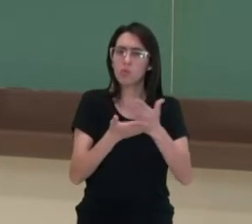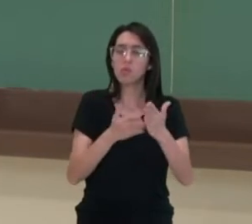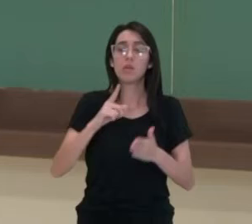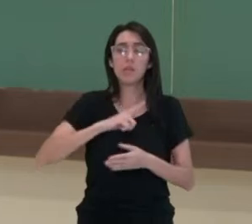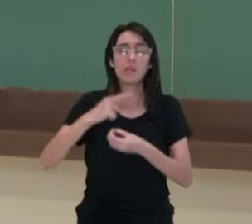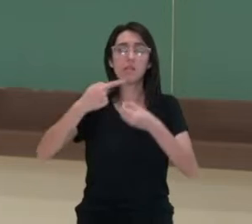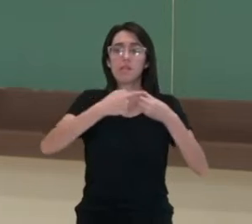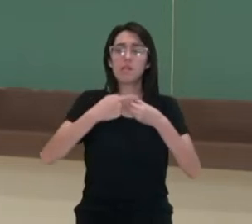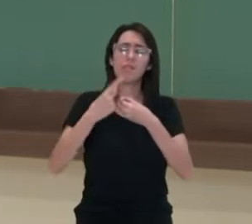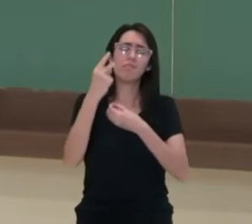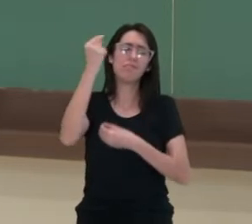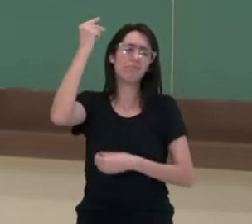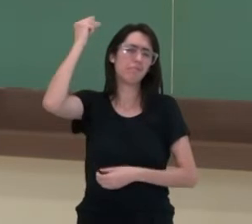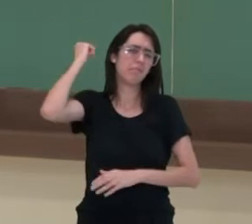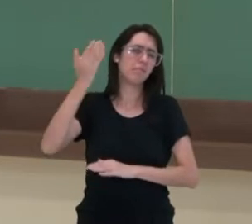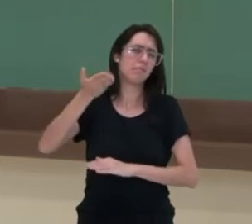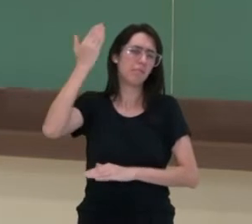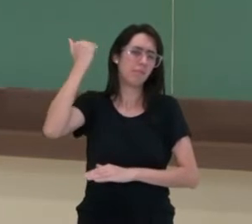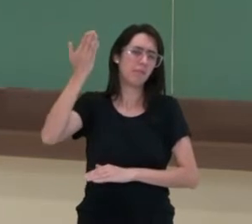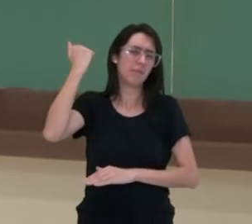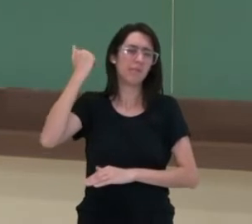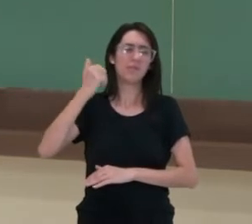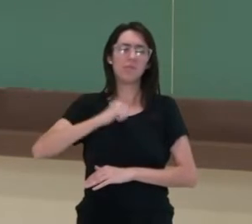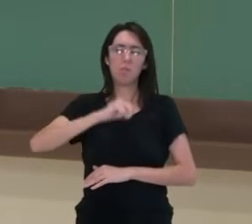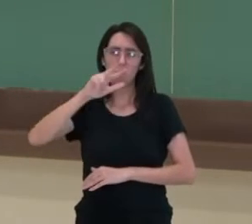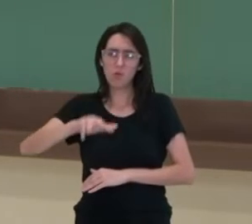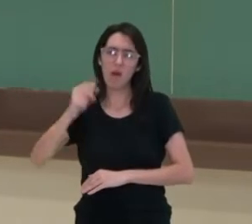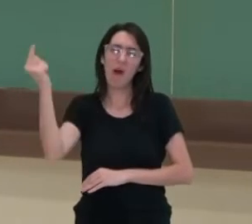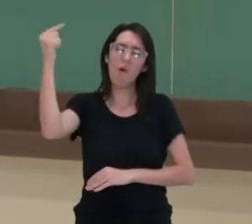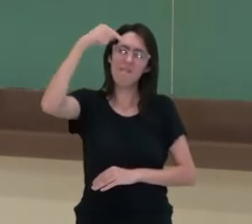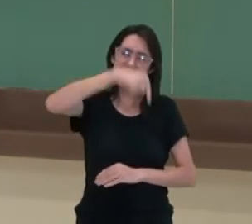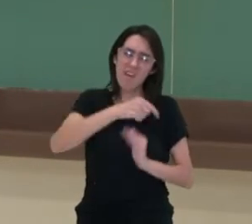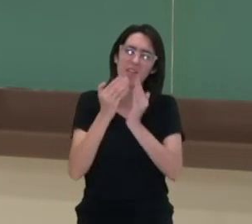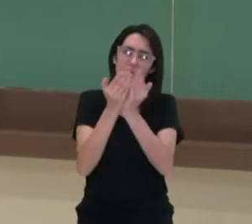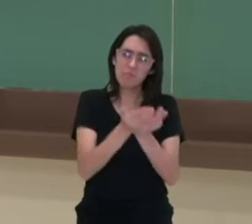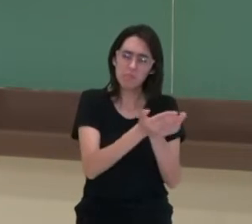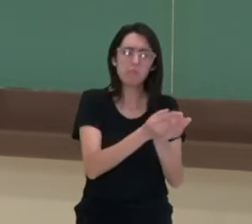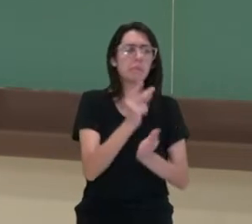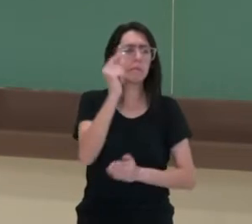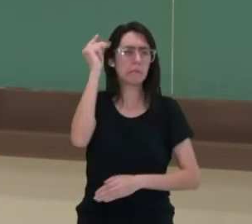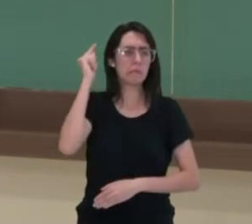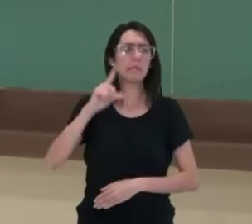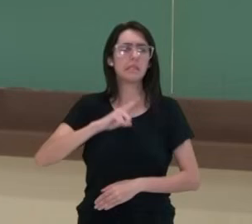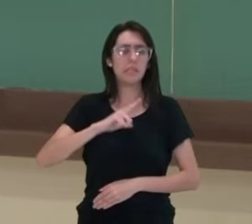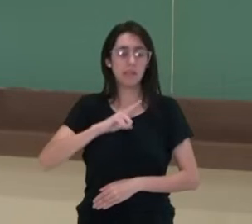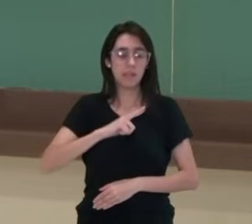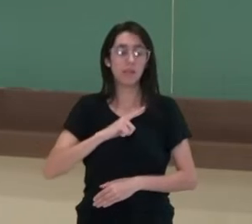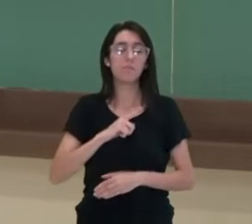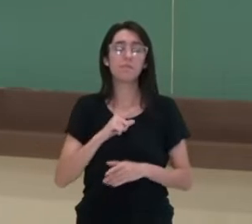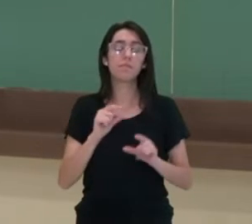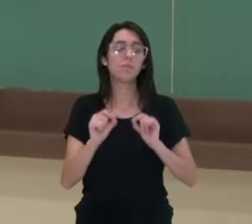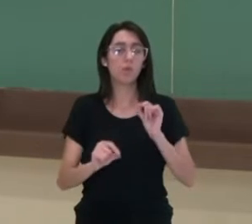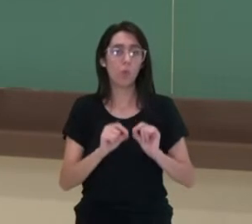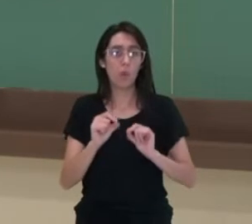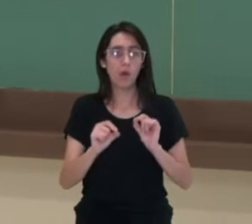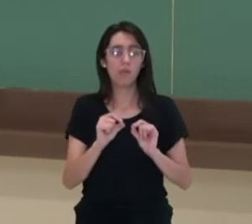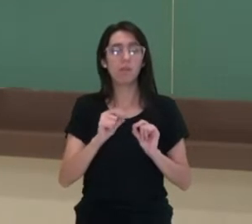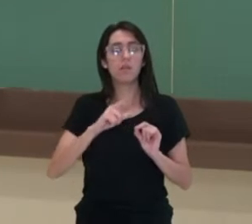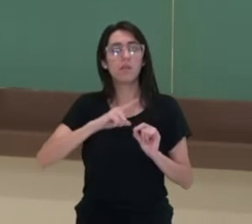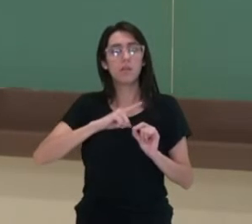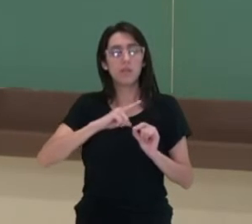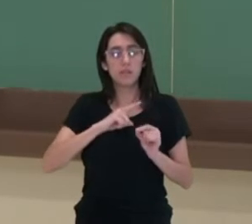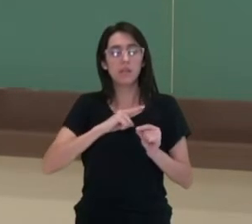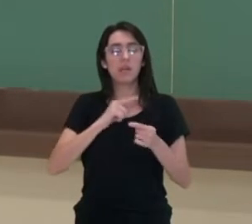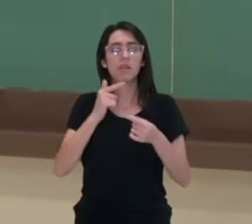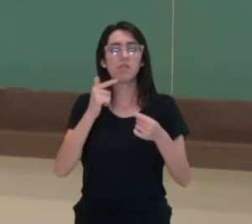antigas, ainda do período da colonização e dentro dessa caracterização, obviamente, a inserção de mecanismos